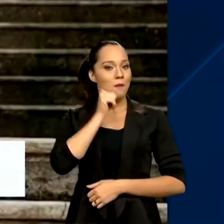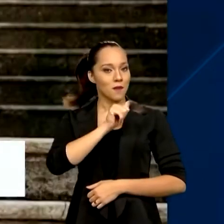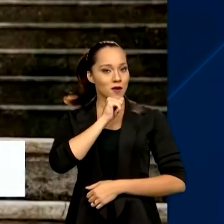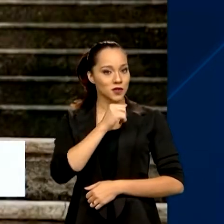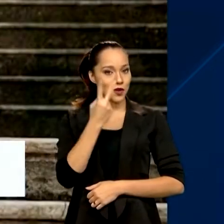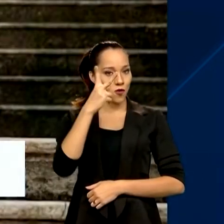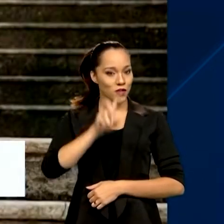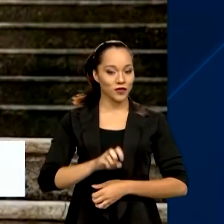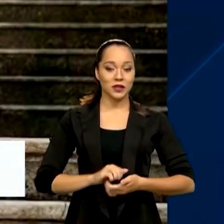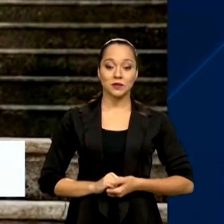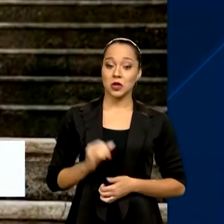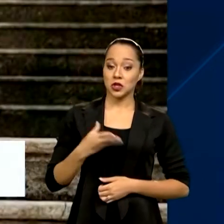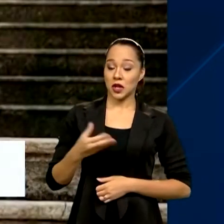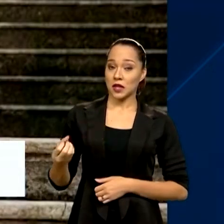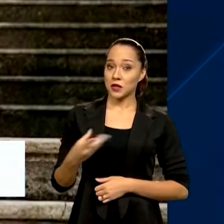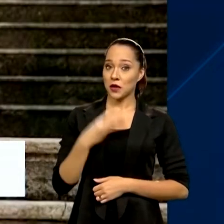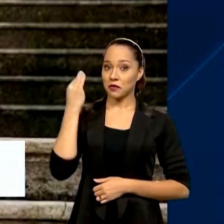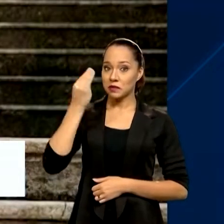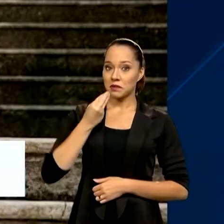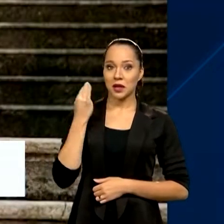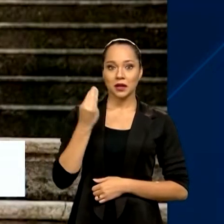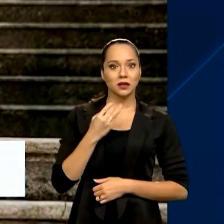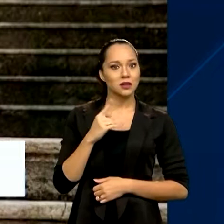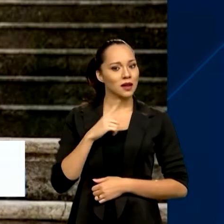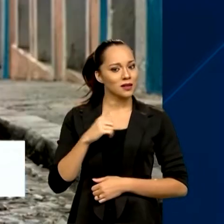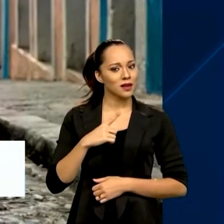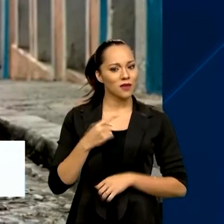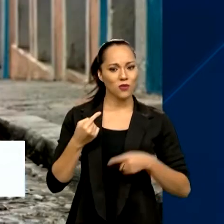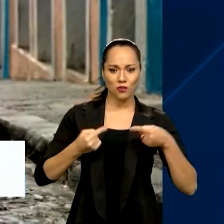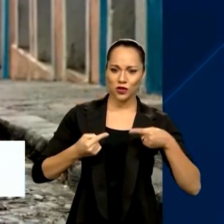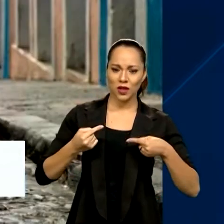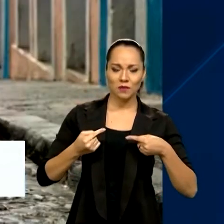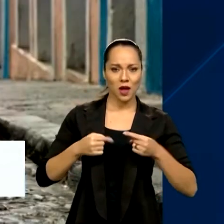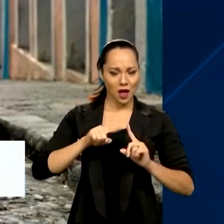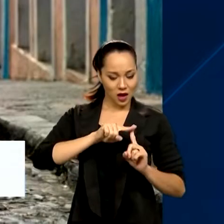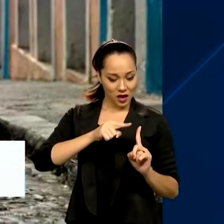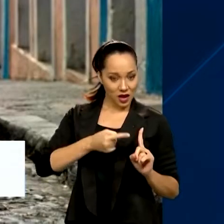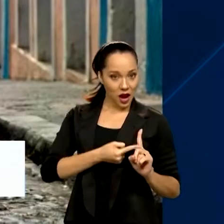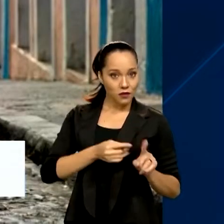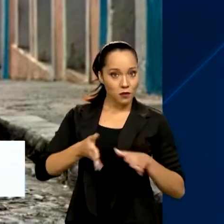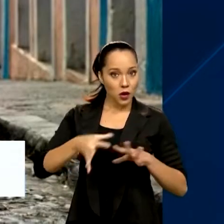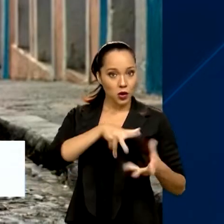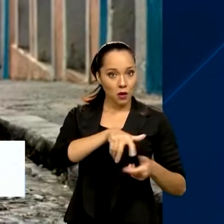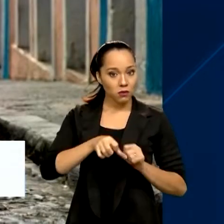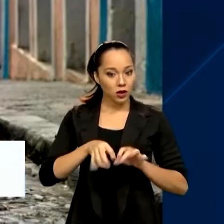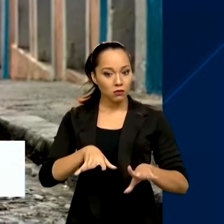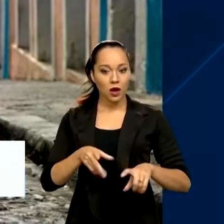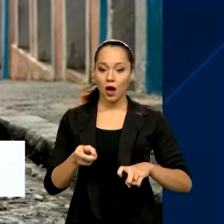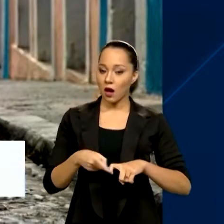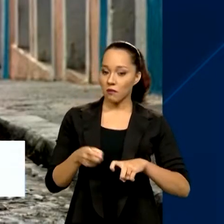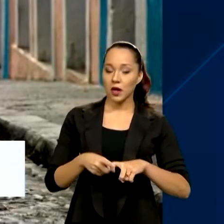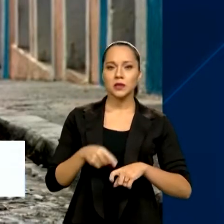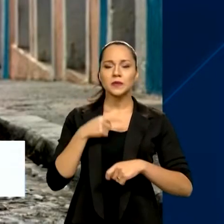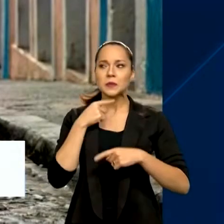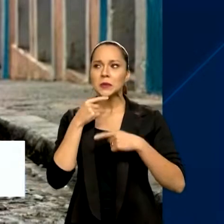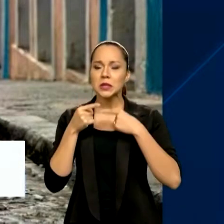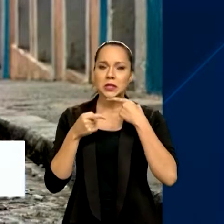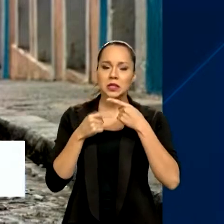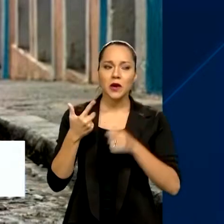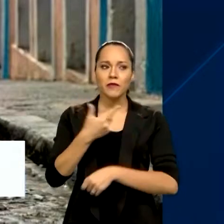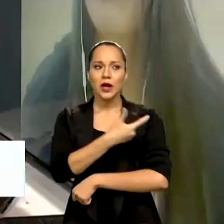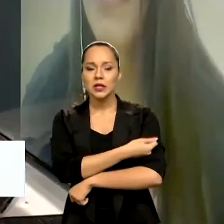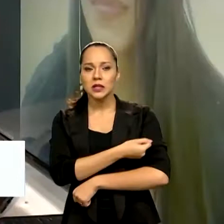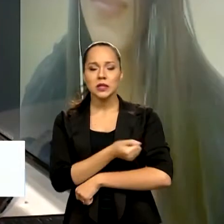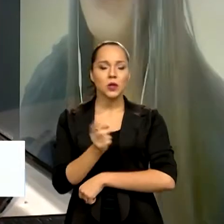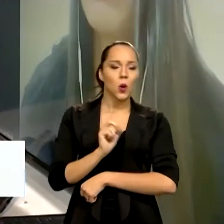vez, mas esta nova experiência veio cercada por um dilema. Grávida no meio da pandemia, a médica teve dúvidas sobre tomar